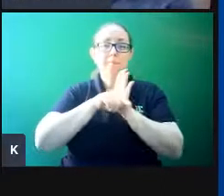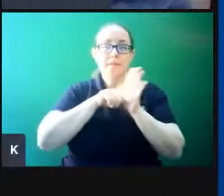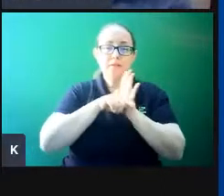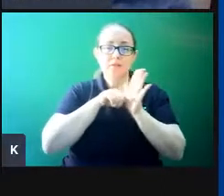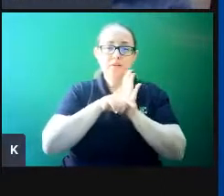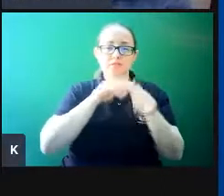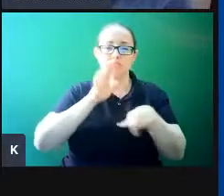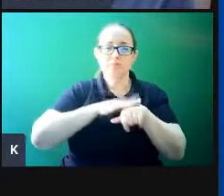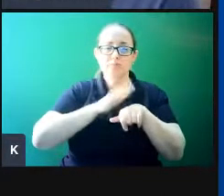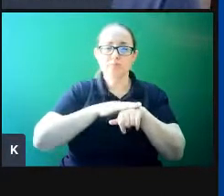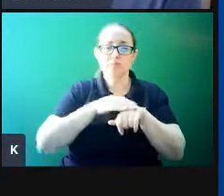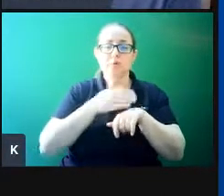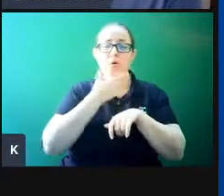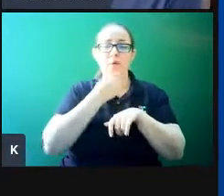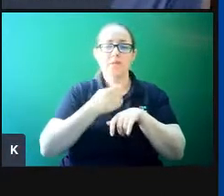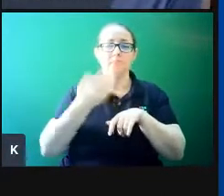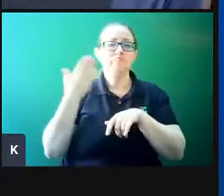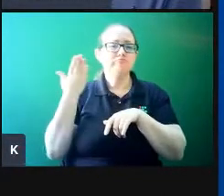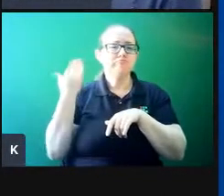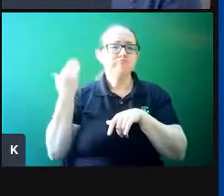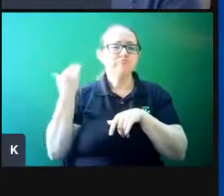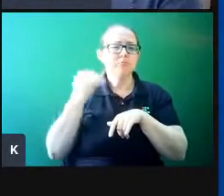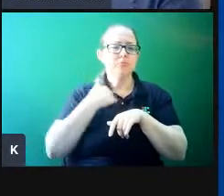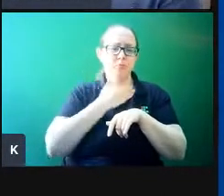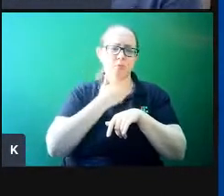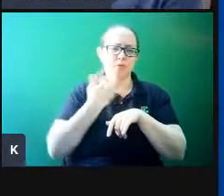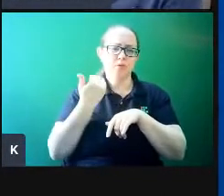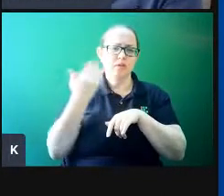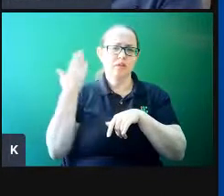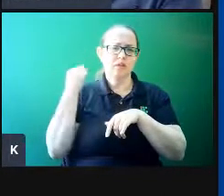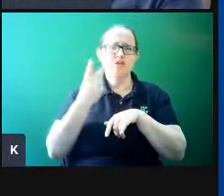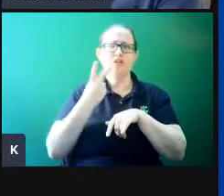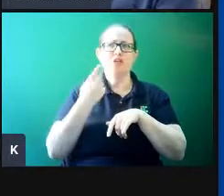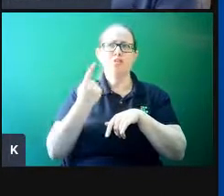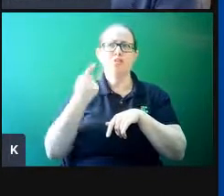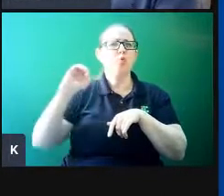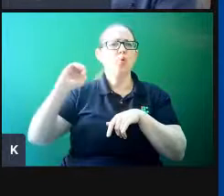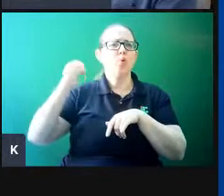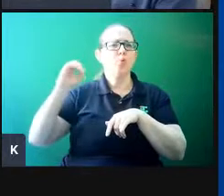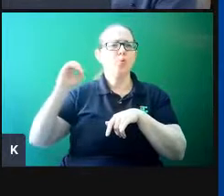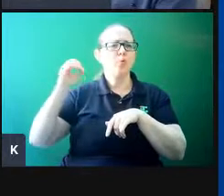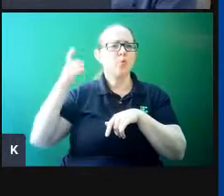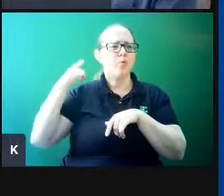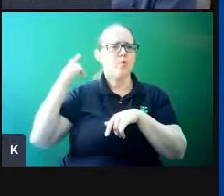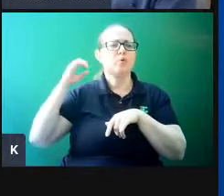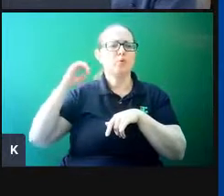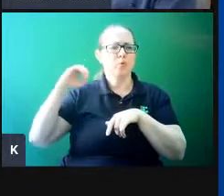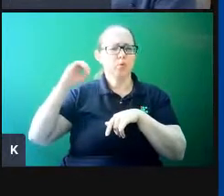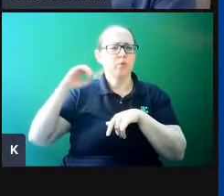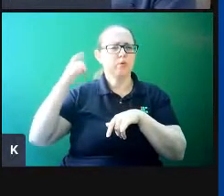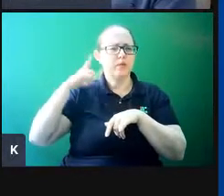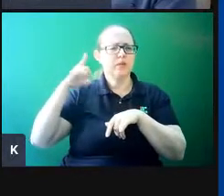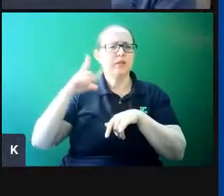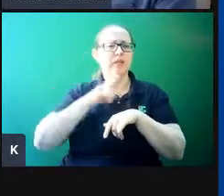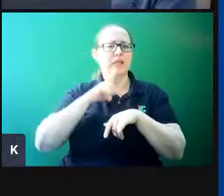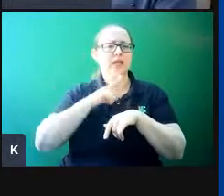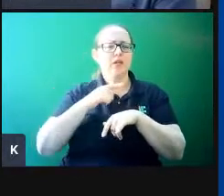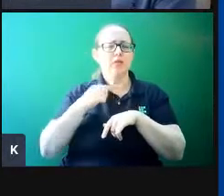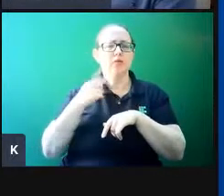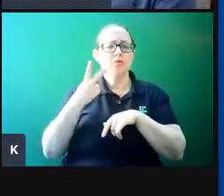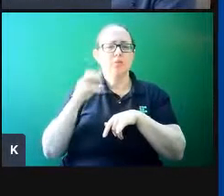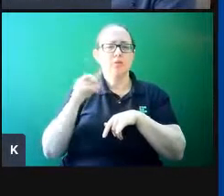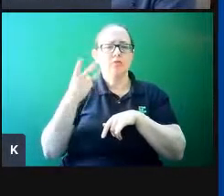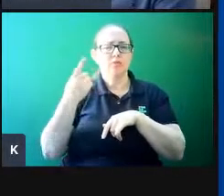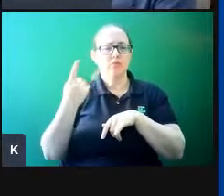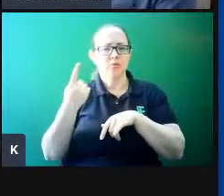faleceu muito recentemente, agora, se não me engano, foi dia 21 de outubro de 2021, que é o Mihaly